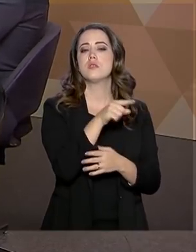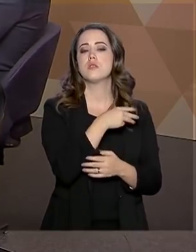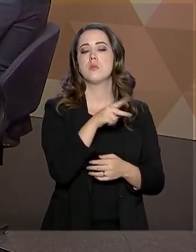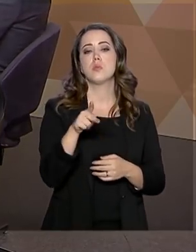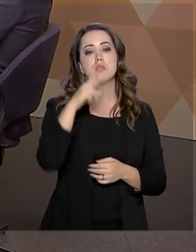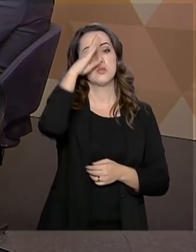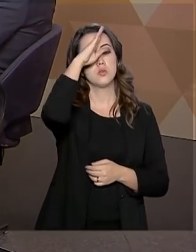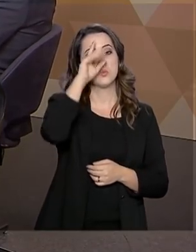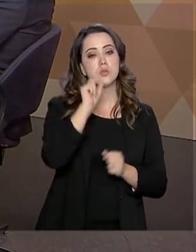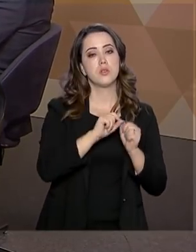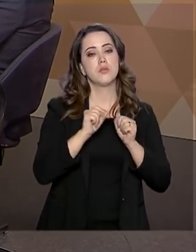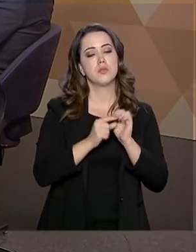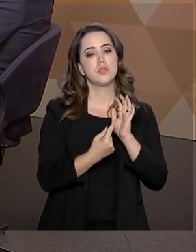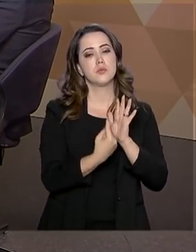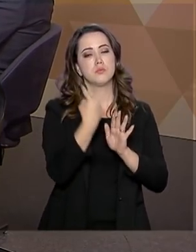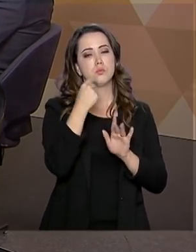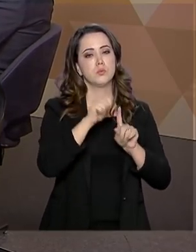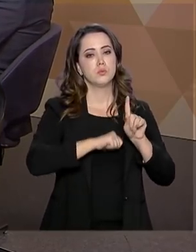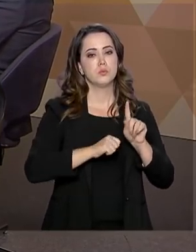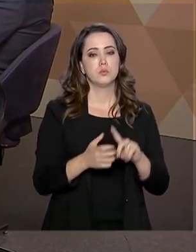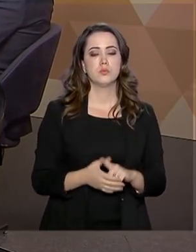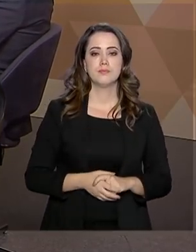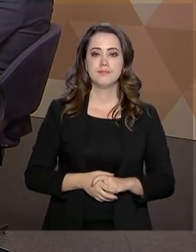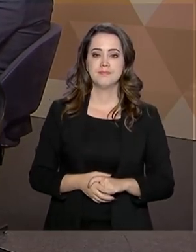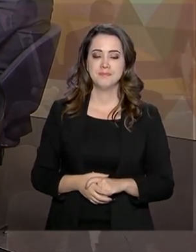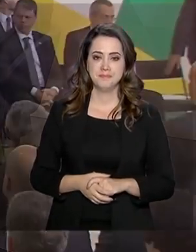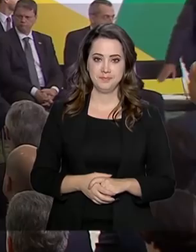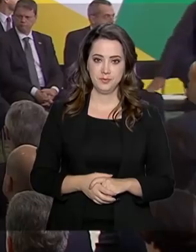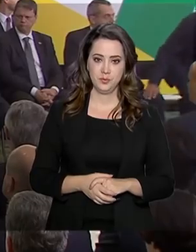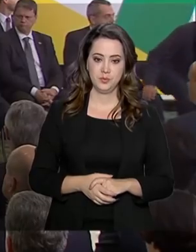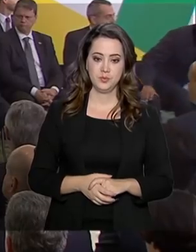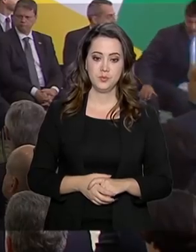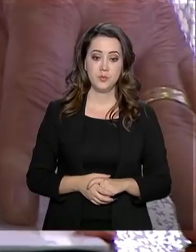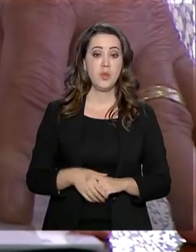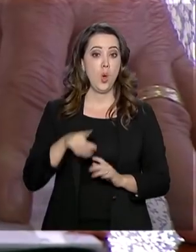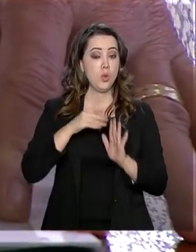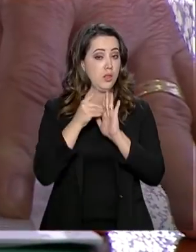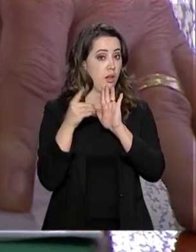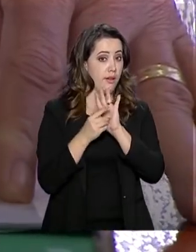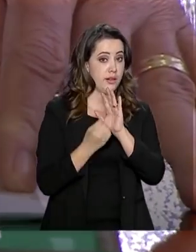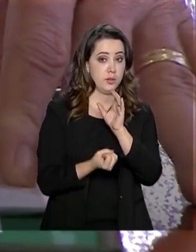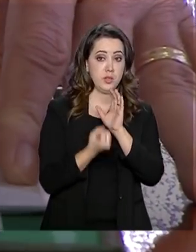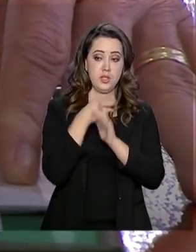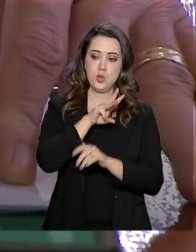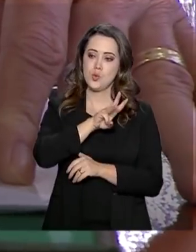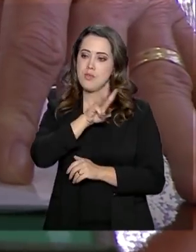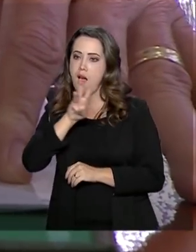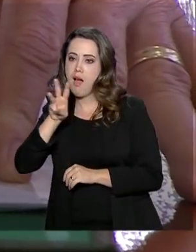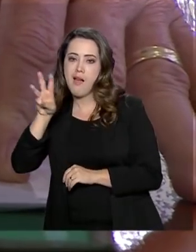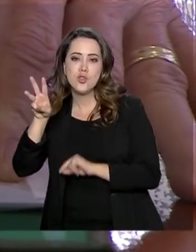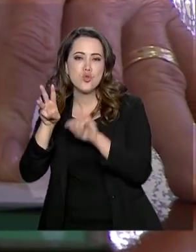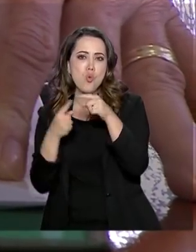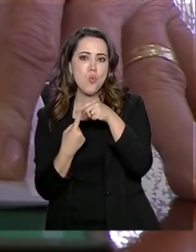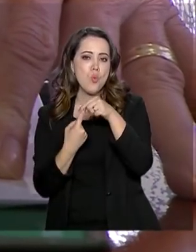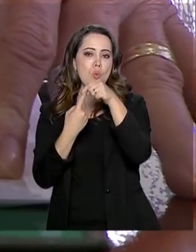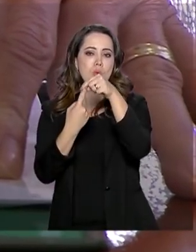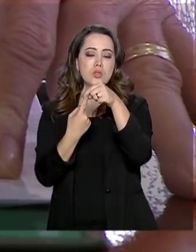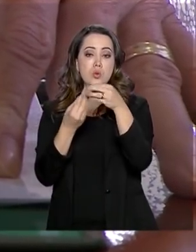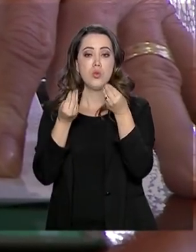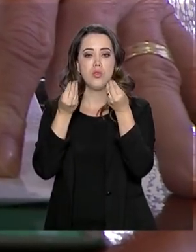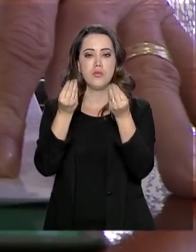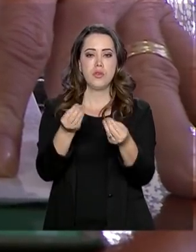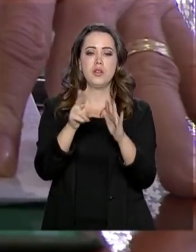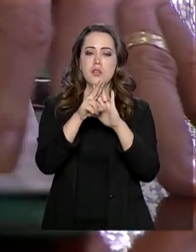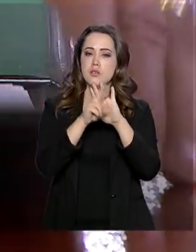pelo presidente Jair Bolsonaro. Decreto que institui o portal único.gov.br e dispõe